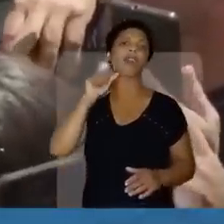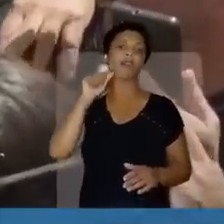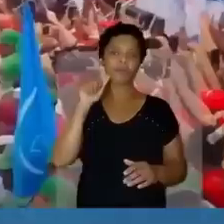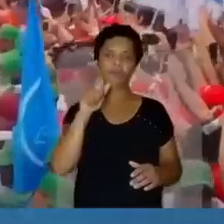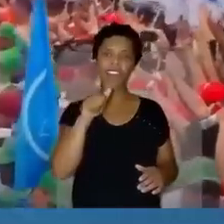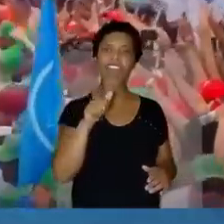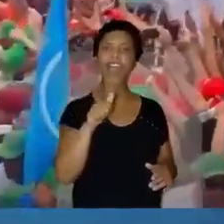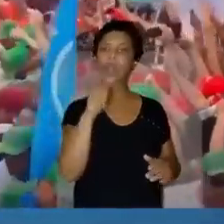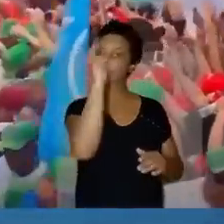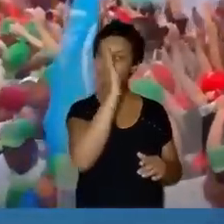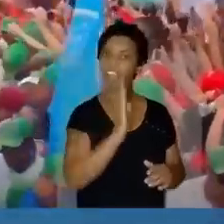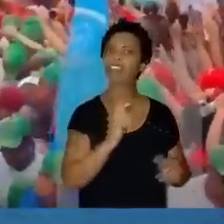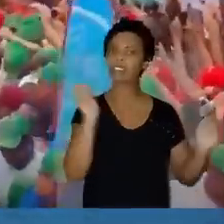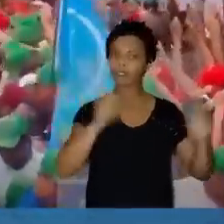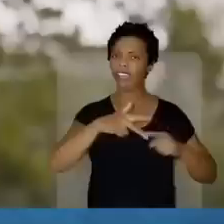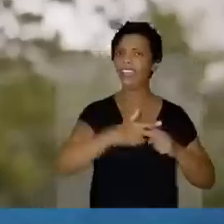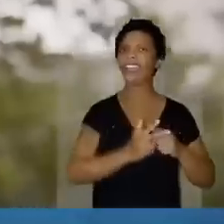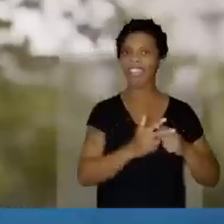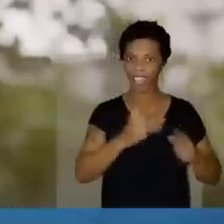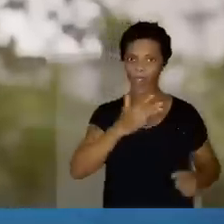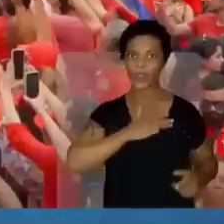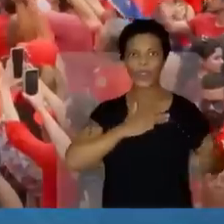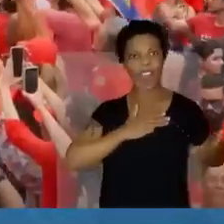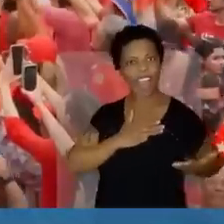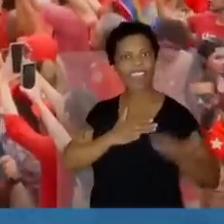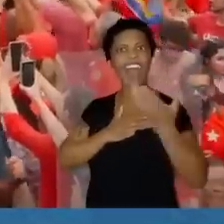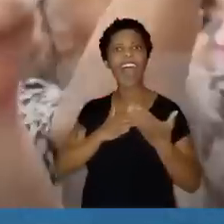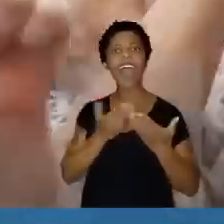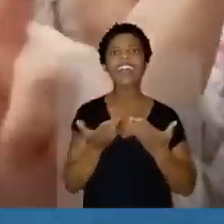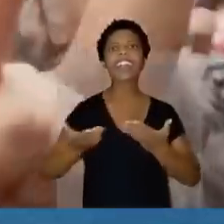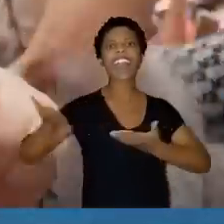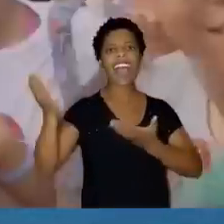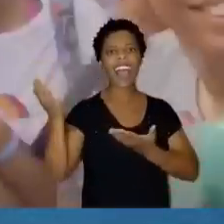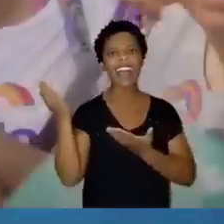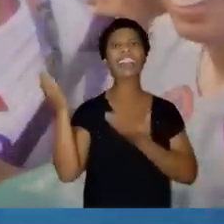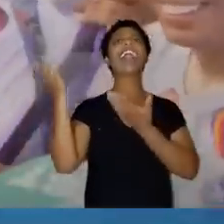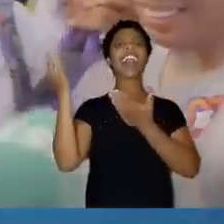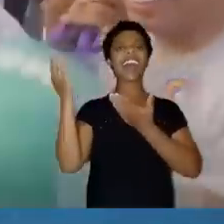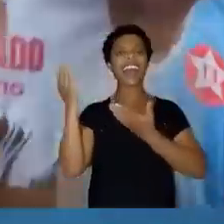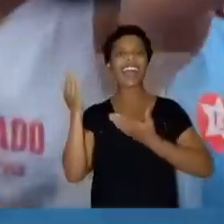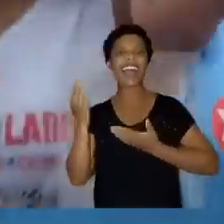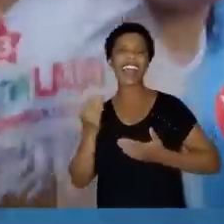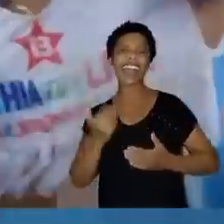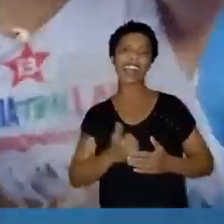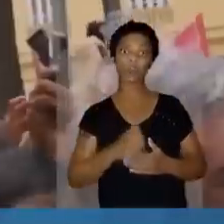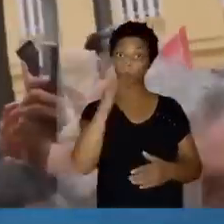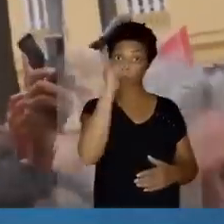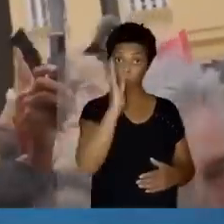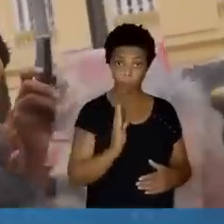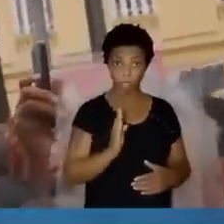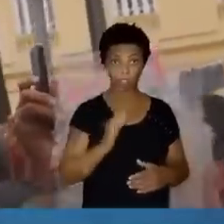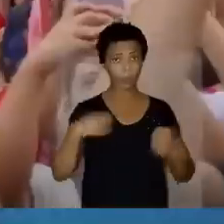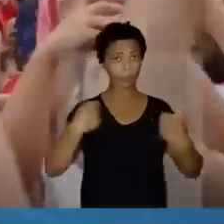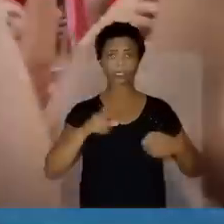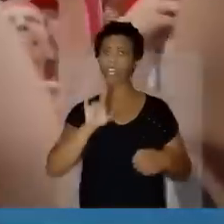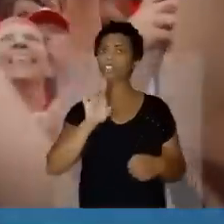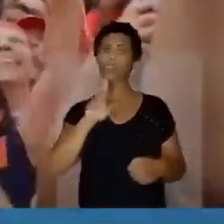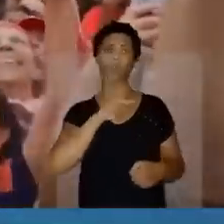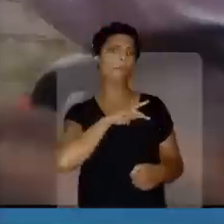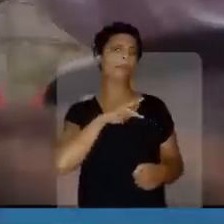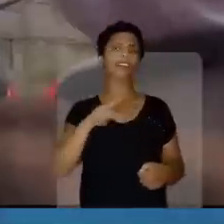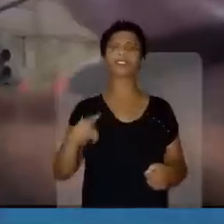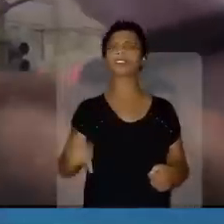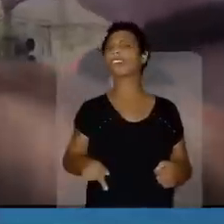coração chamar. O Brasil tem jeito, é Lula lá, lá, lá. O Brasil